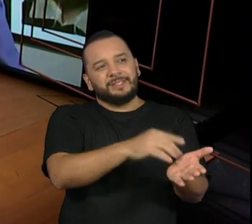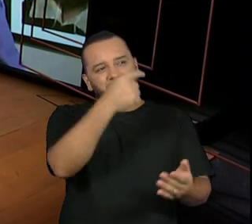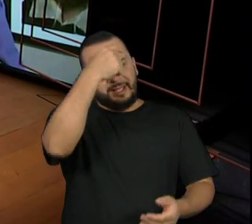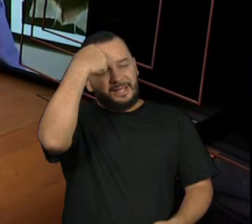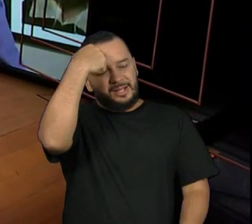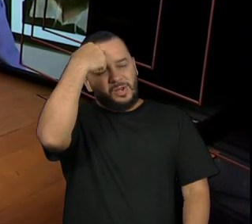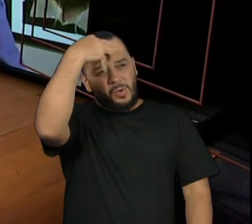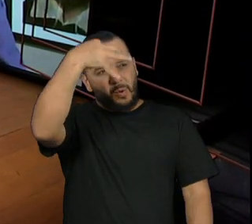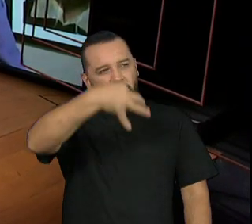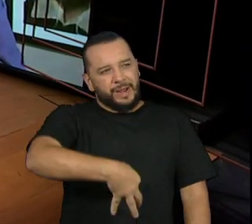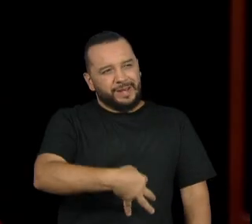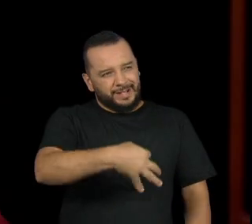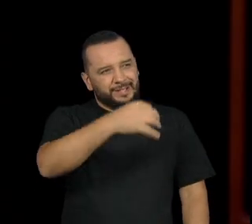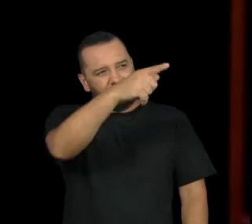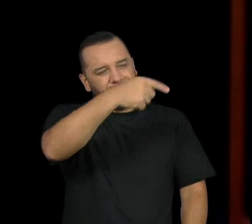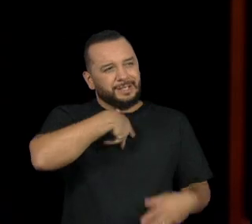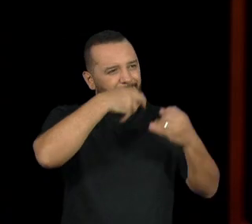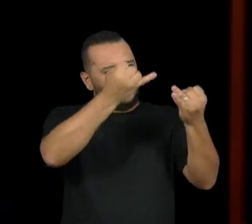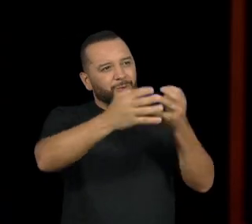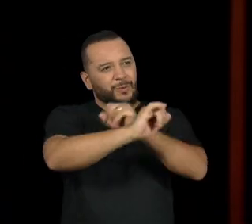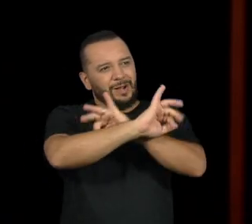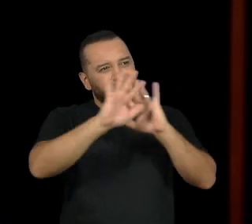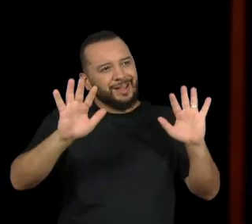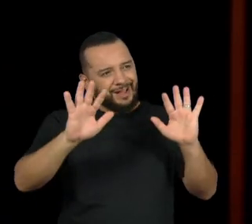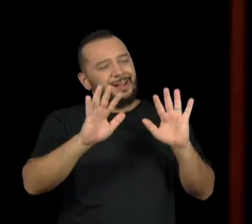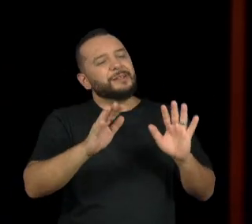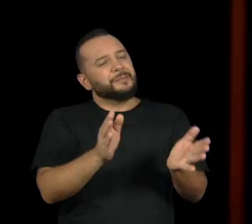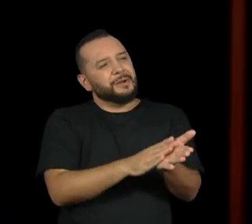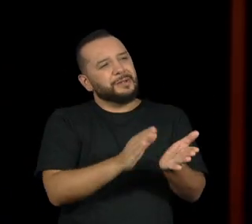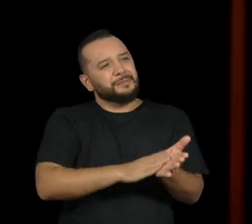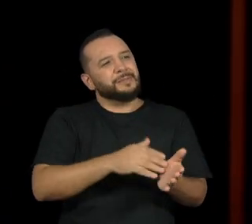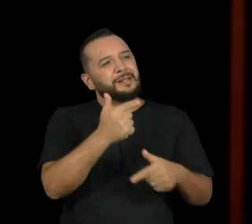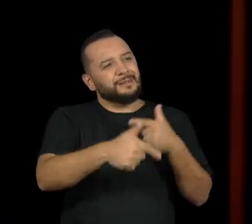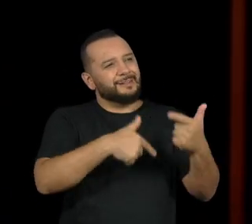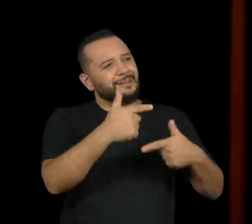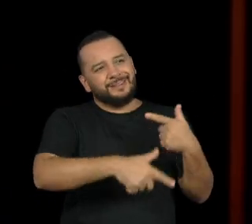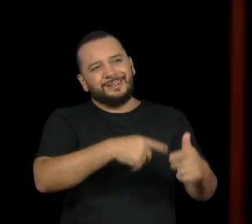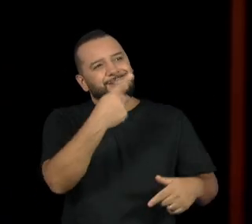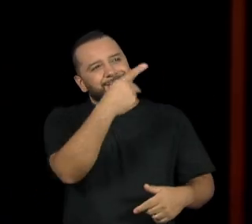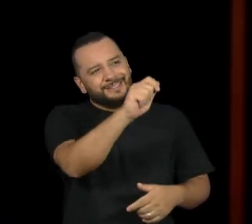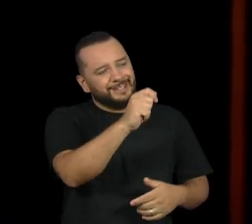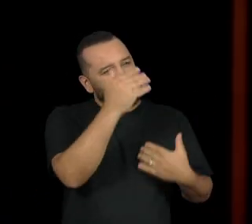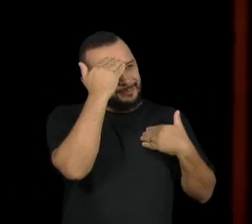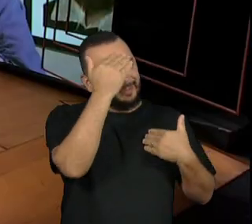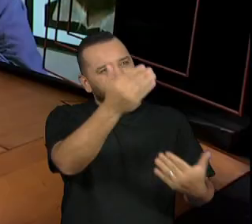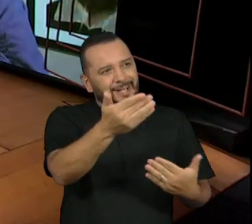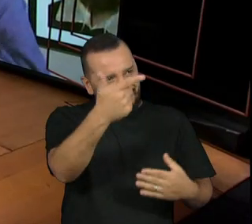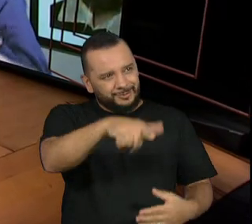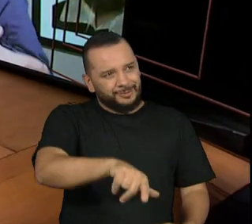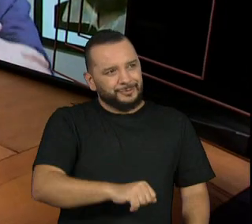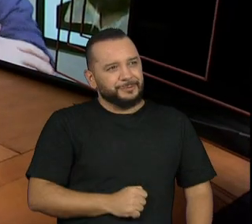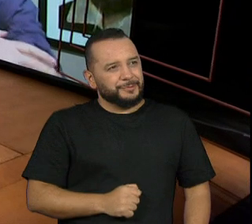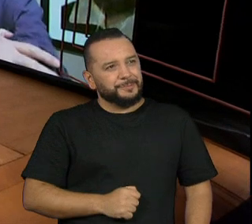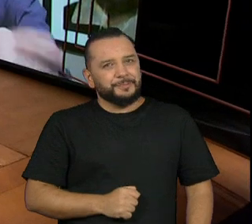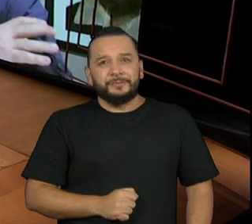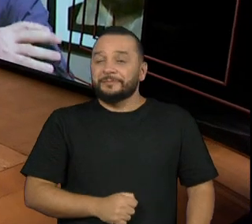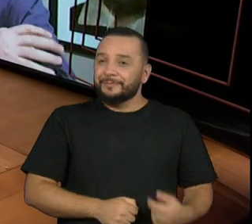pela sua lucidez, pela forma como você conduz a sua carreira e muito obrigado mais uma vez. Eu que agradeço,